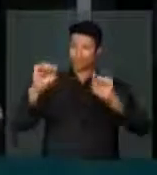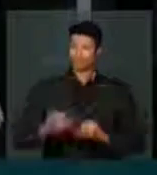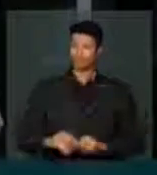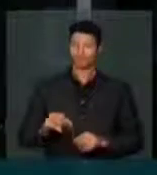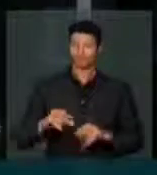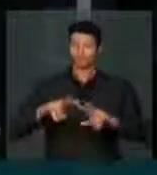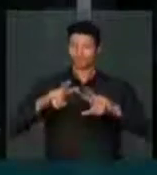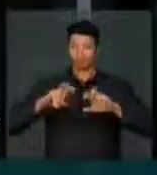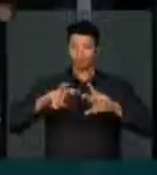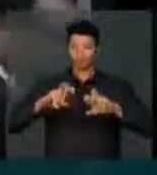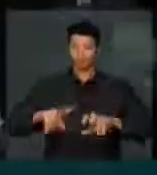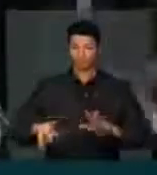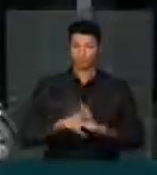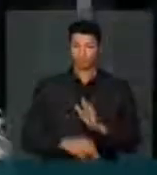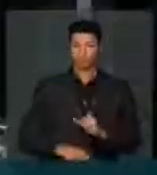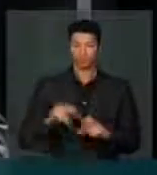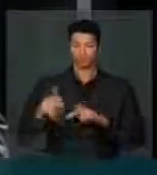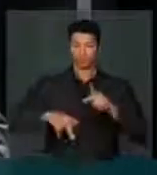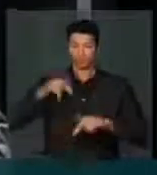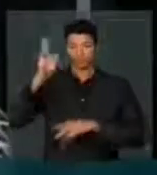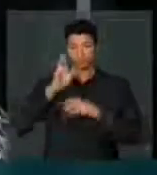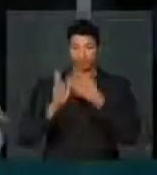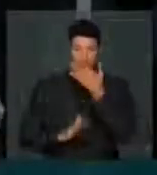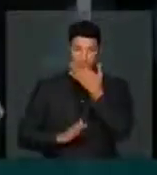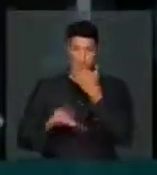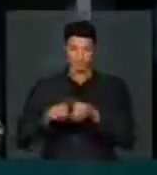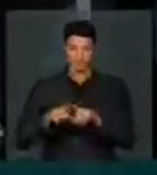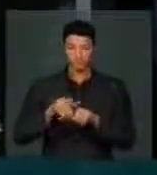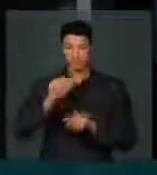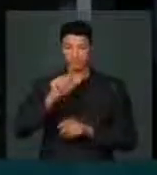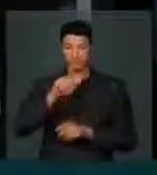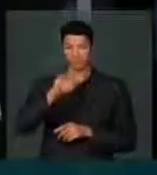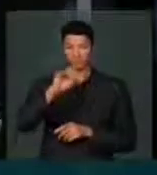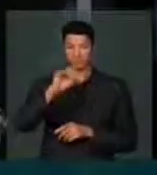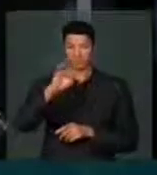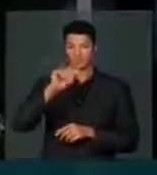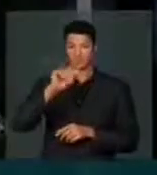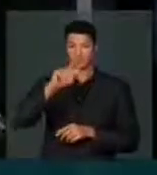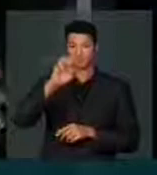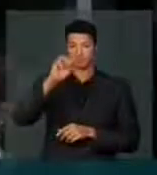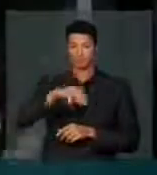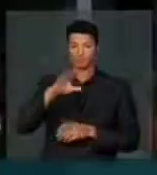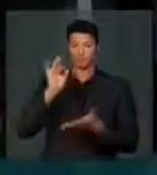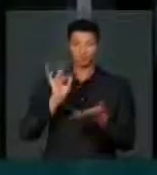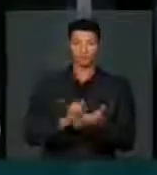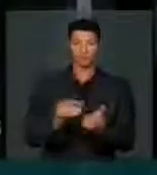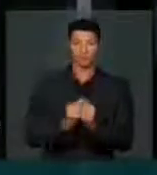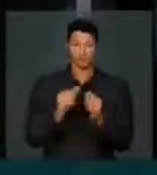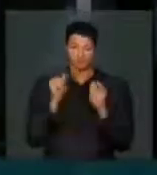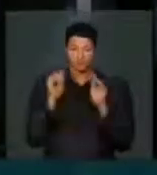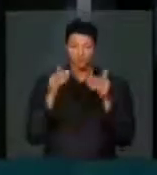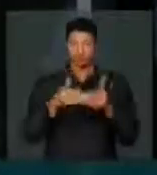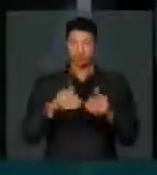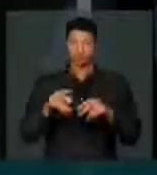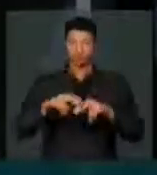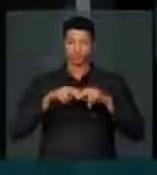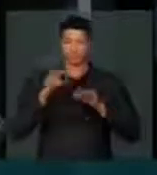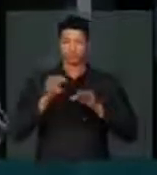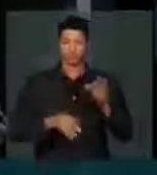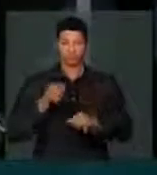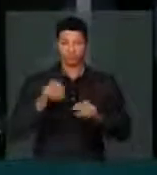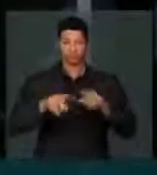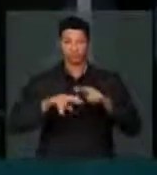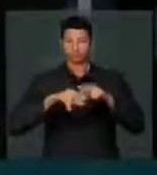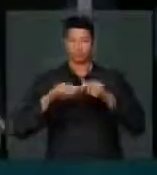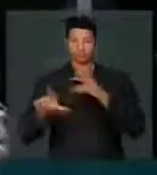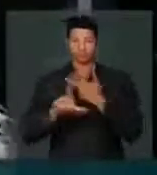de exploração do povo brasileiro, de agiotagem oficial e consentida pela Justiça, pela